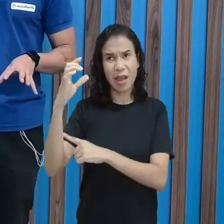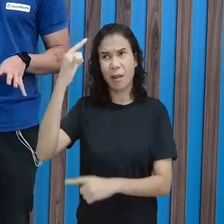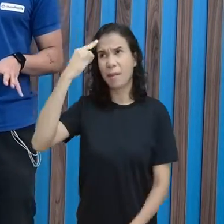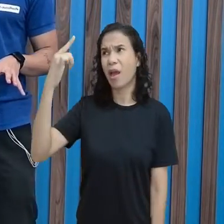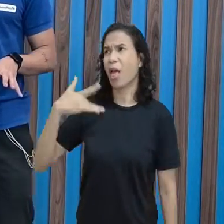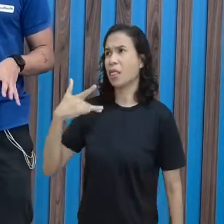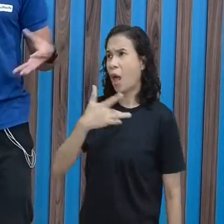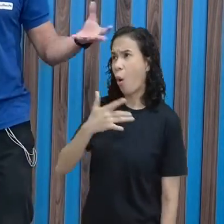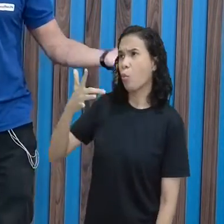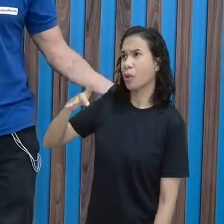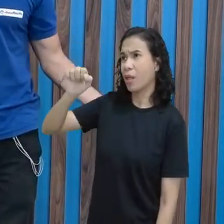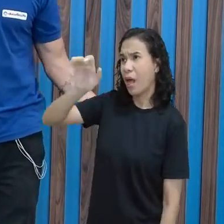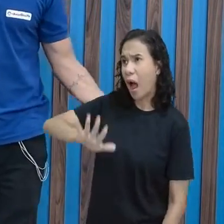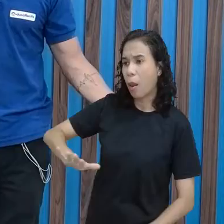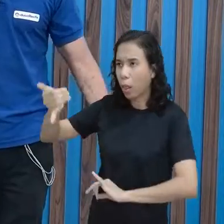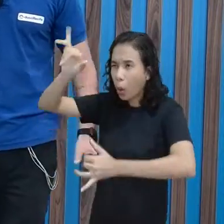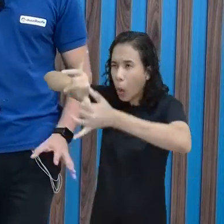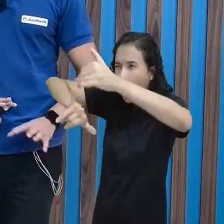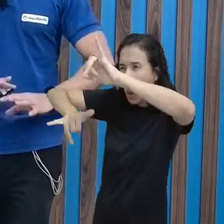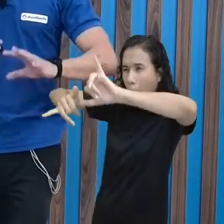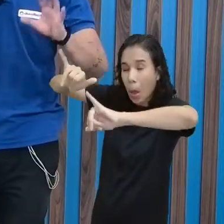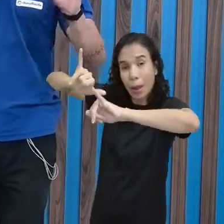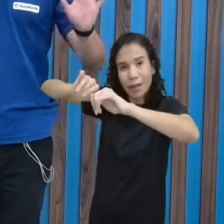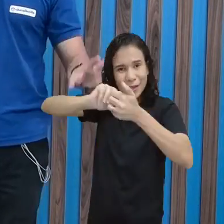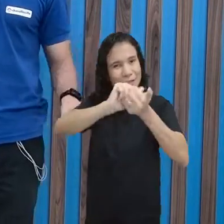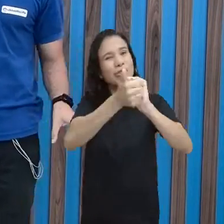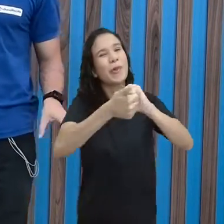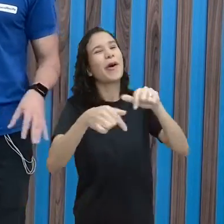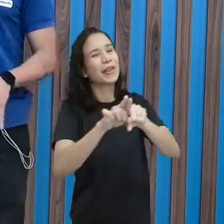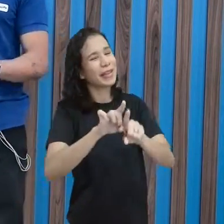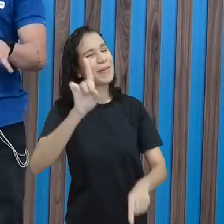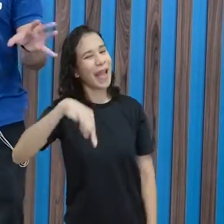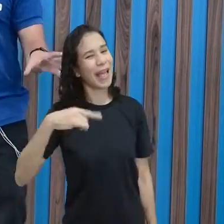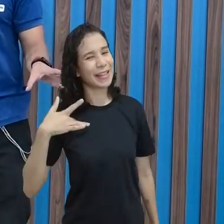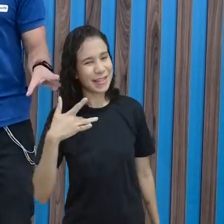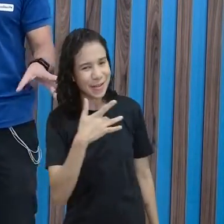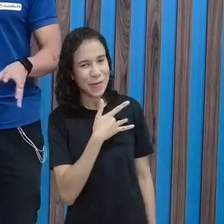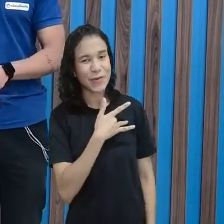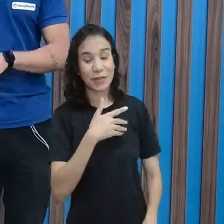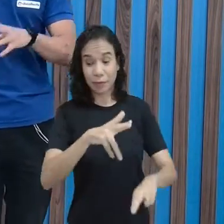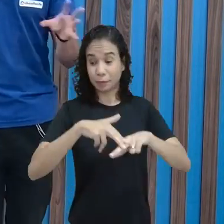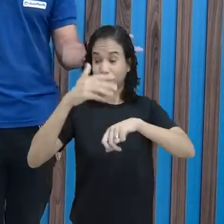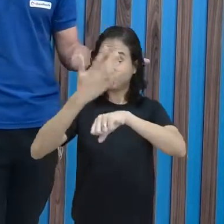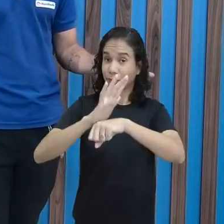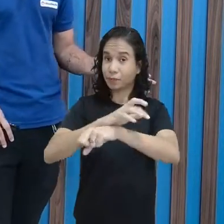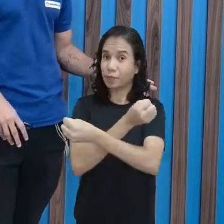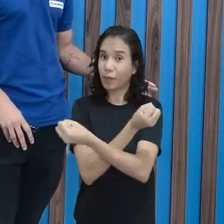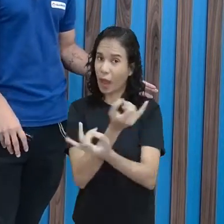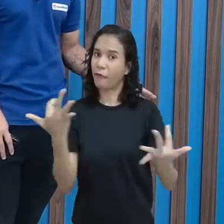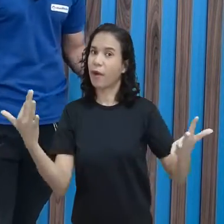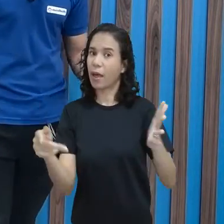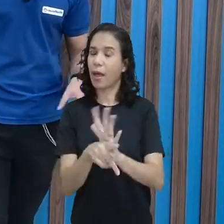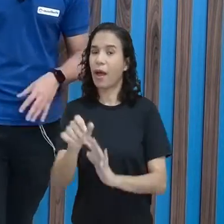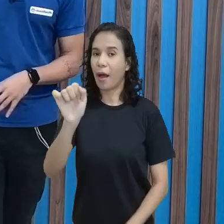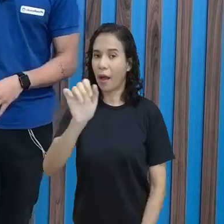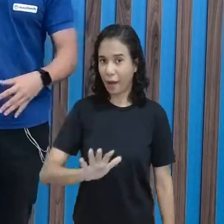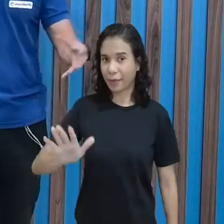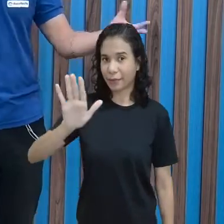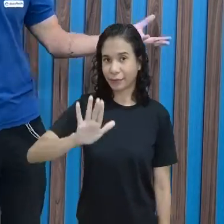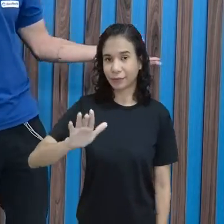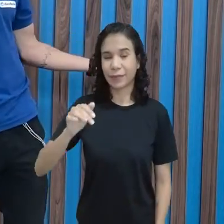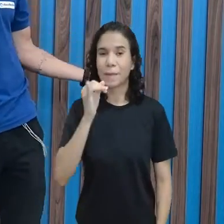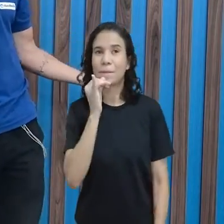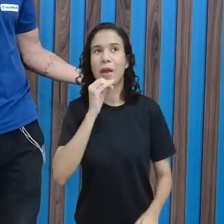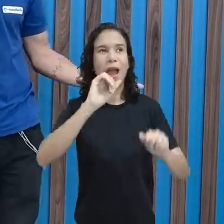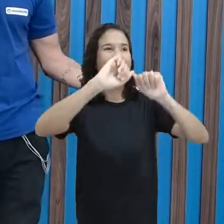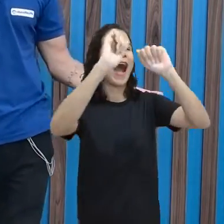saúde, né? Mas esporte também é saúde, então a gente também está dentro. E também a ciência se aplica a outras áreas que não é área de saúde, né? Exato. As